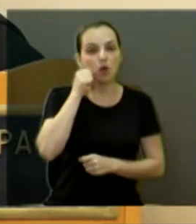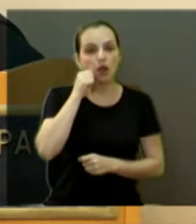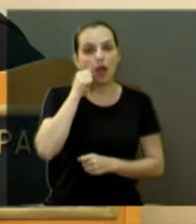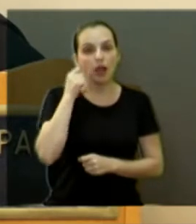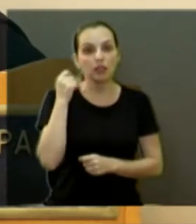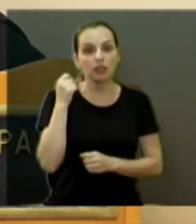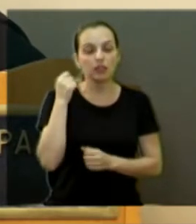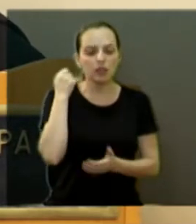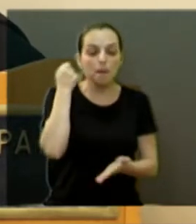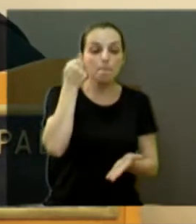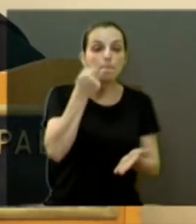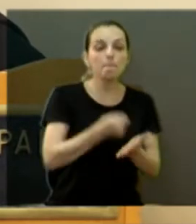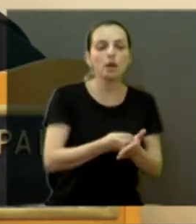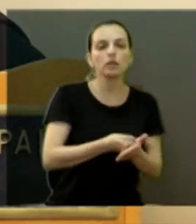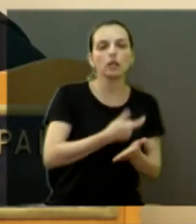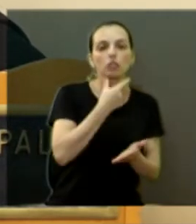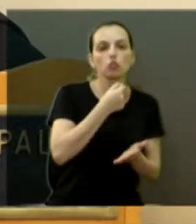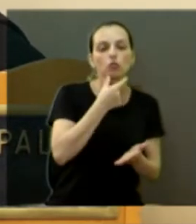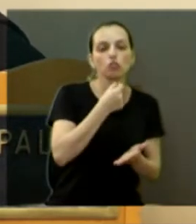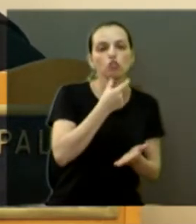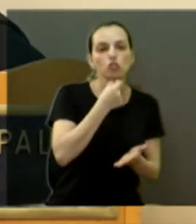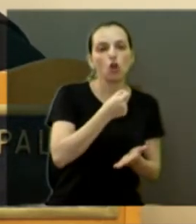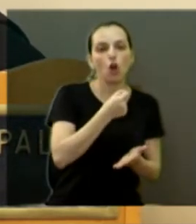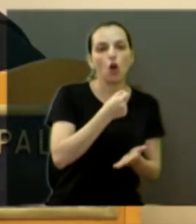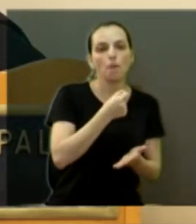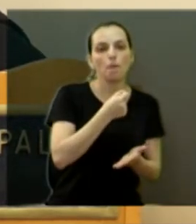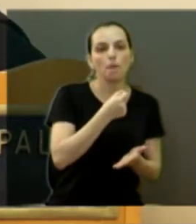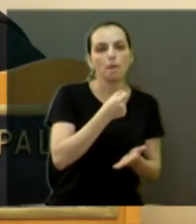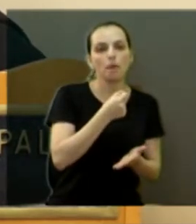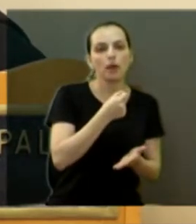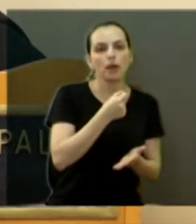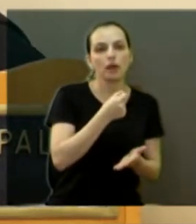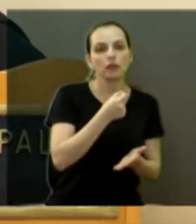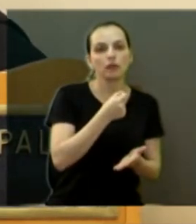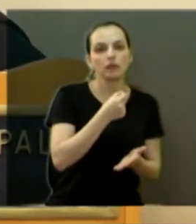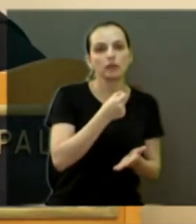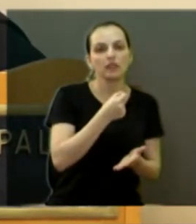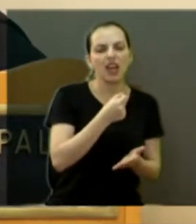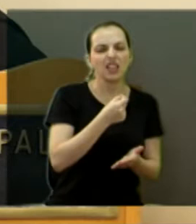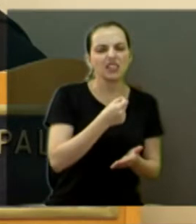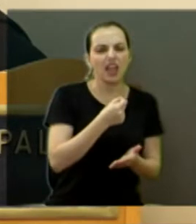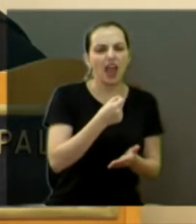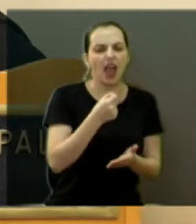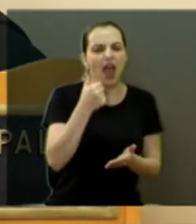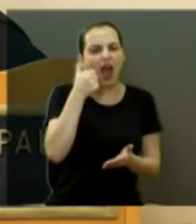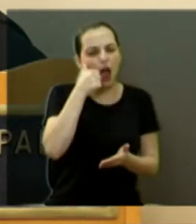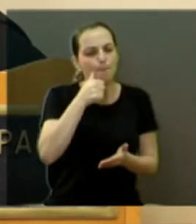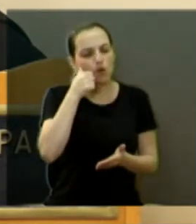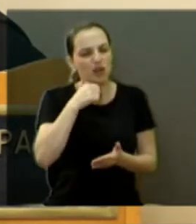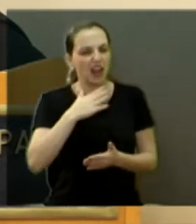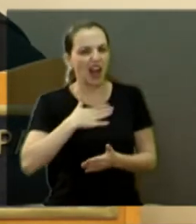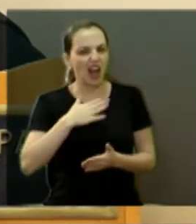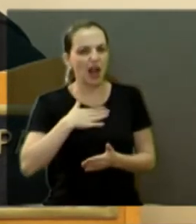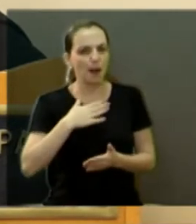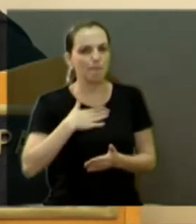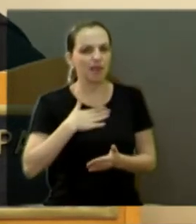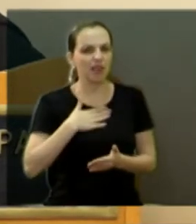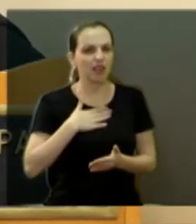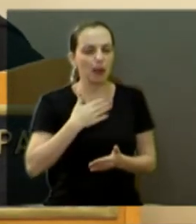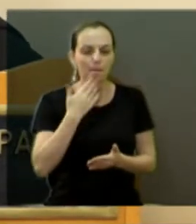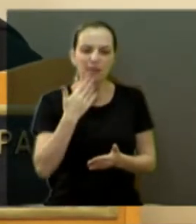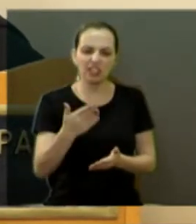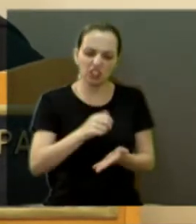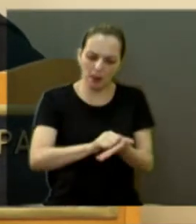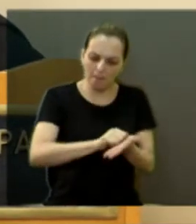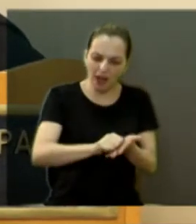de Araquara. E no Brasil inteiro. Eu falo em casa, se a mulher falar assim, vai arrumar a cozinha, eu vou correndo. Ela manda em casa. Não, é verdade. Se a mulher